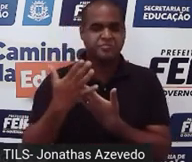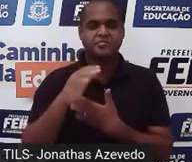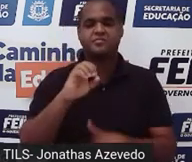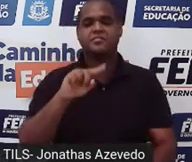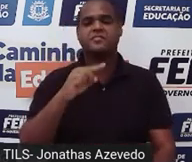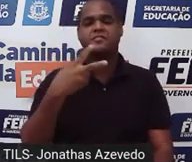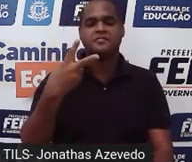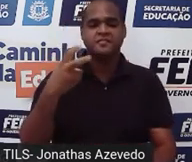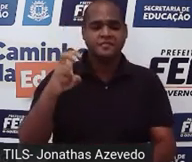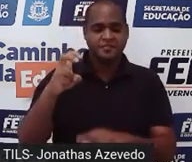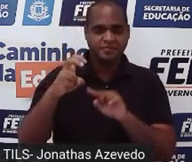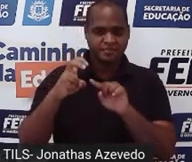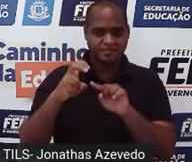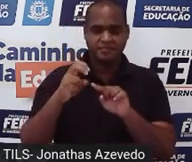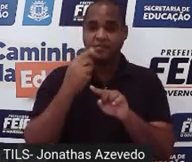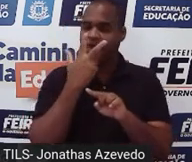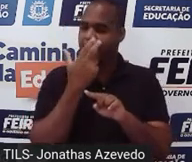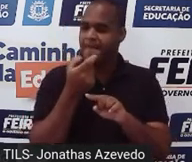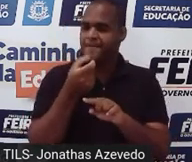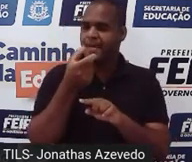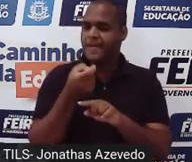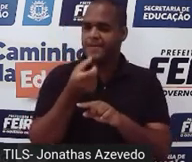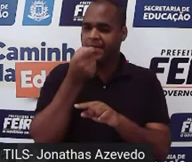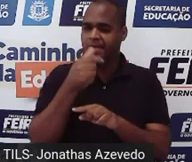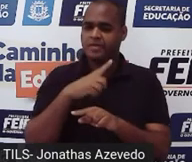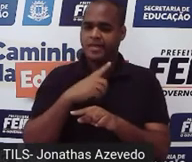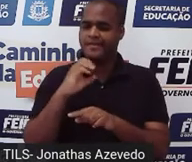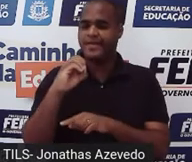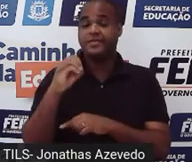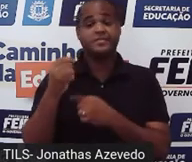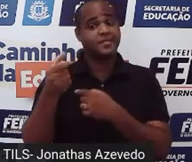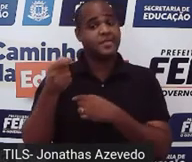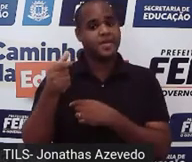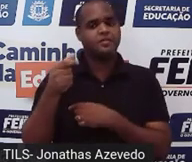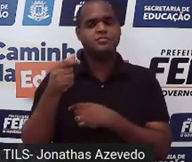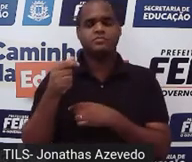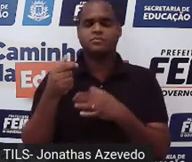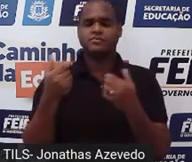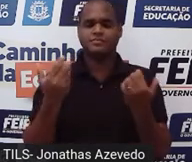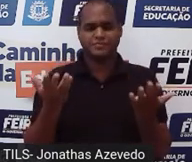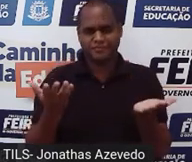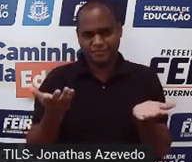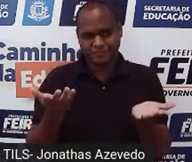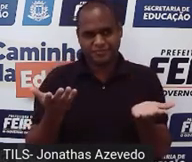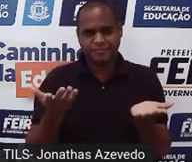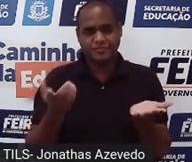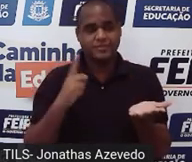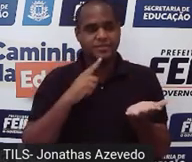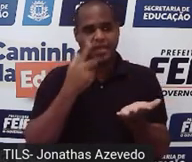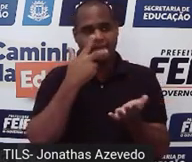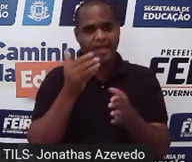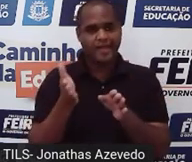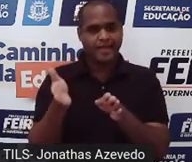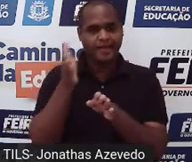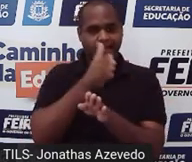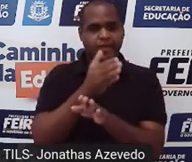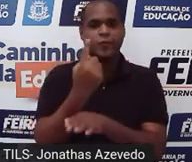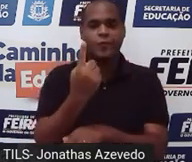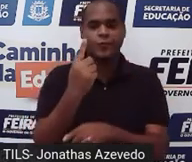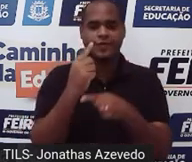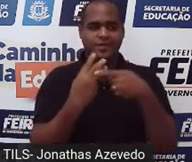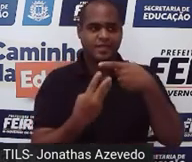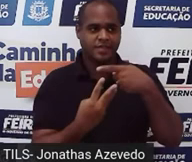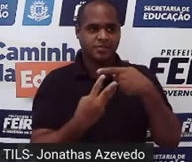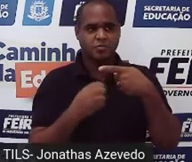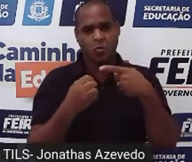,25 tá se aproximando um pouco mais do 0. Então, ele vai estar na frente do 1 terço. 1